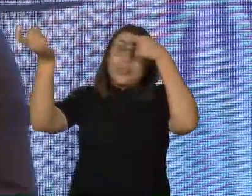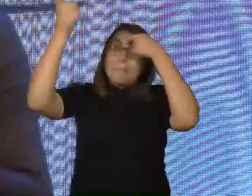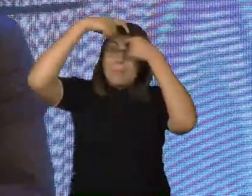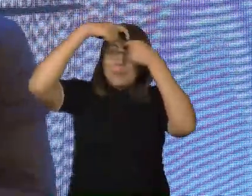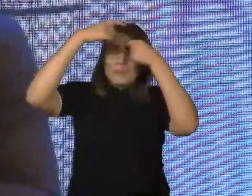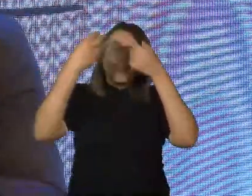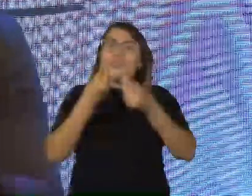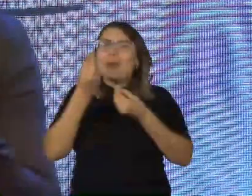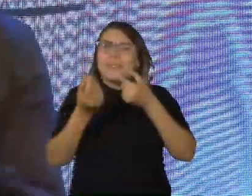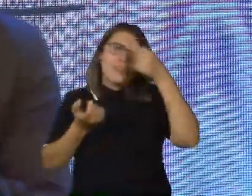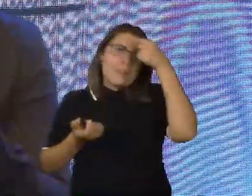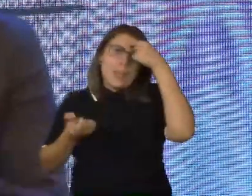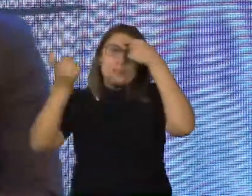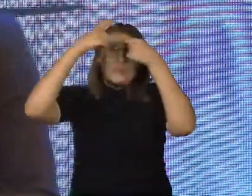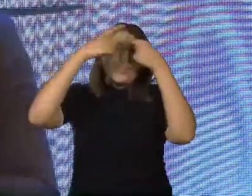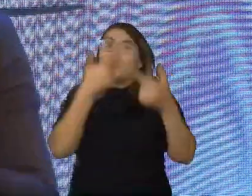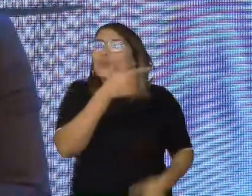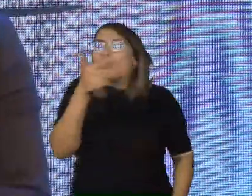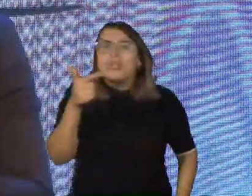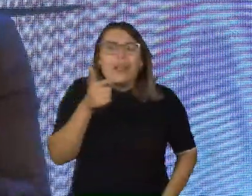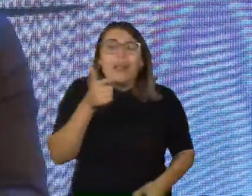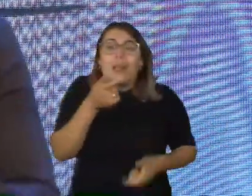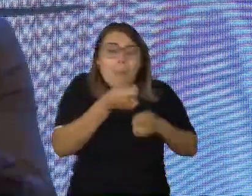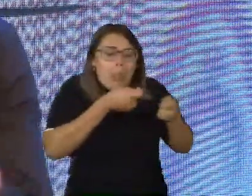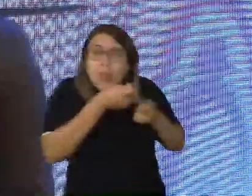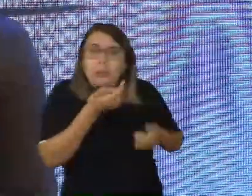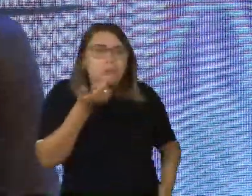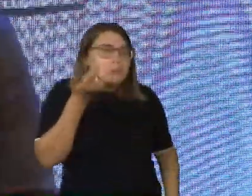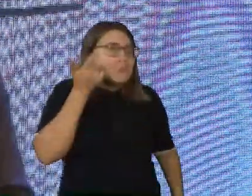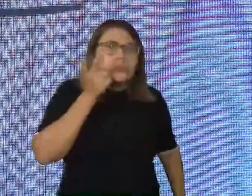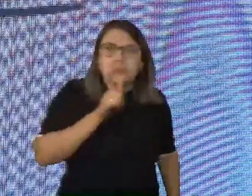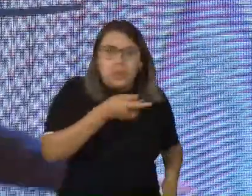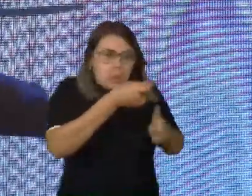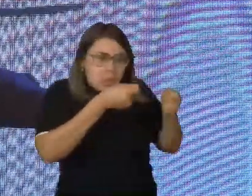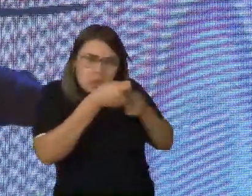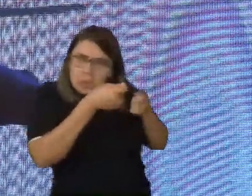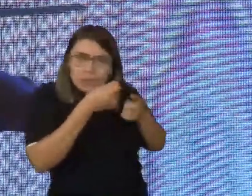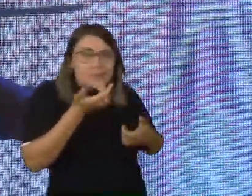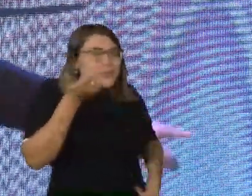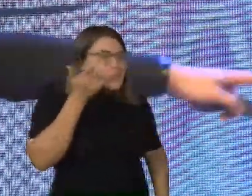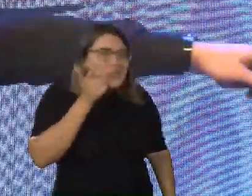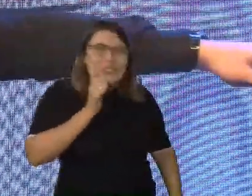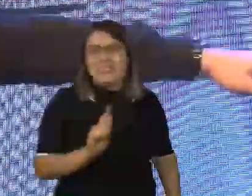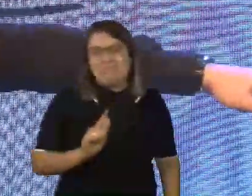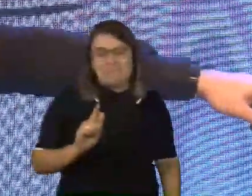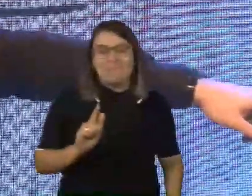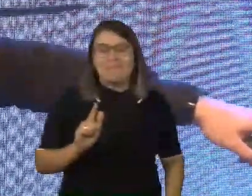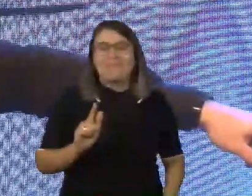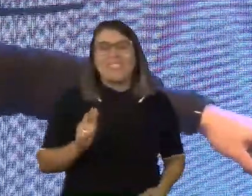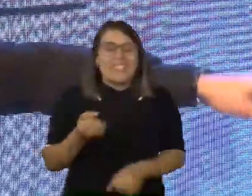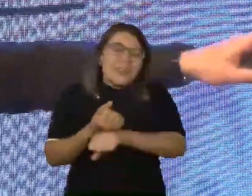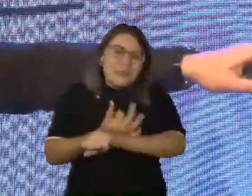subconsciente, que nós não temos acesso no nosso consciente, no nosso dia a dia. Eles estão lá, enraizados em nossas